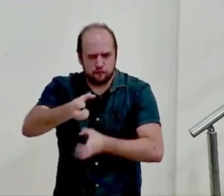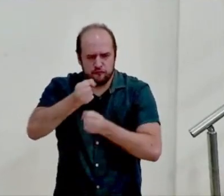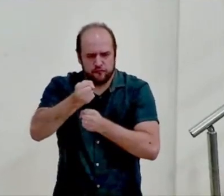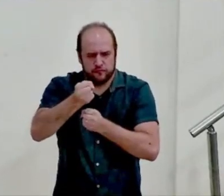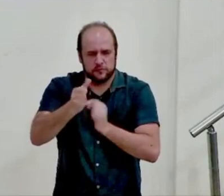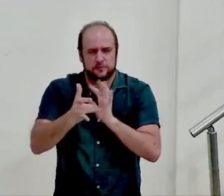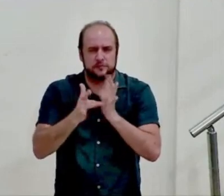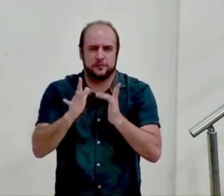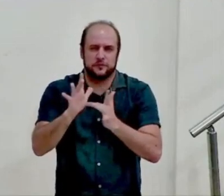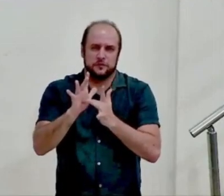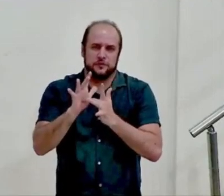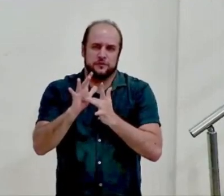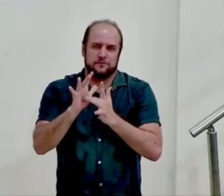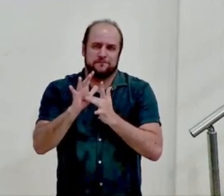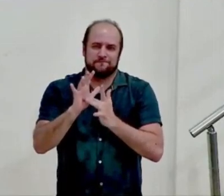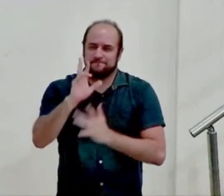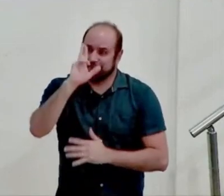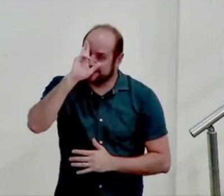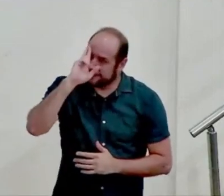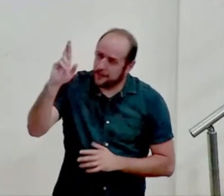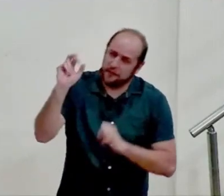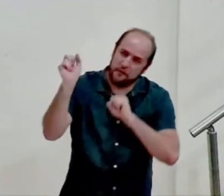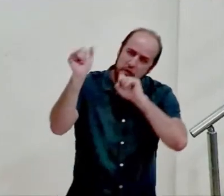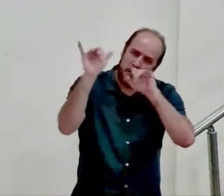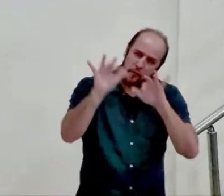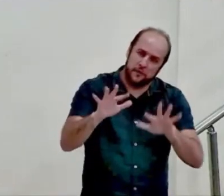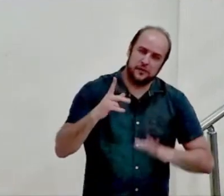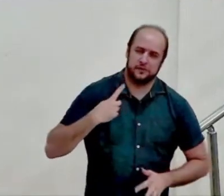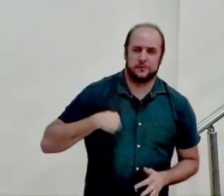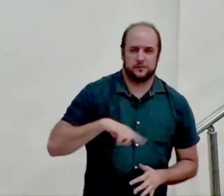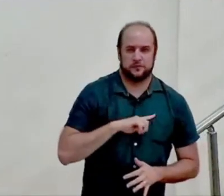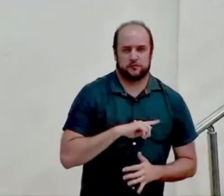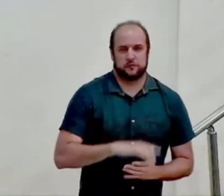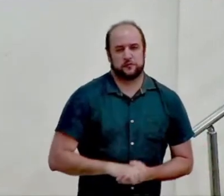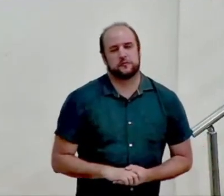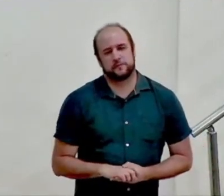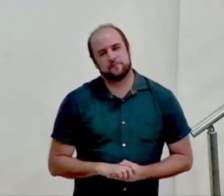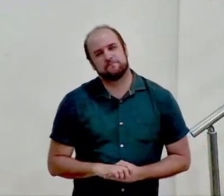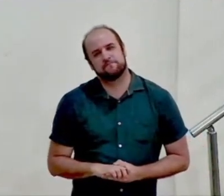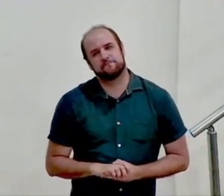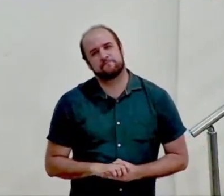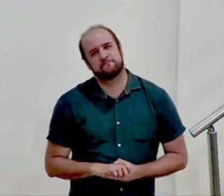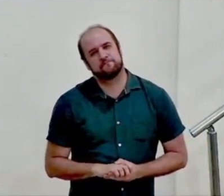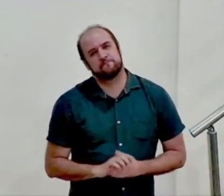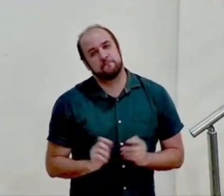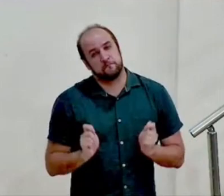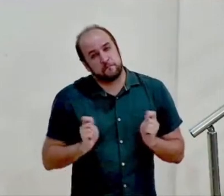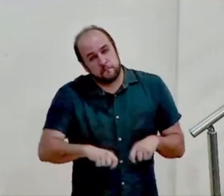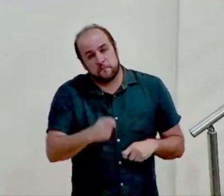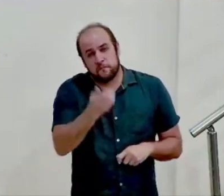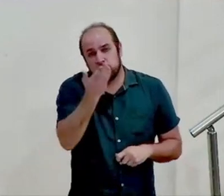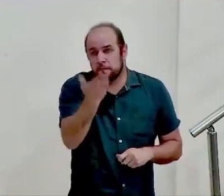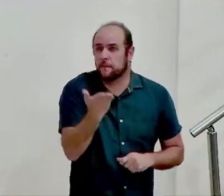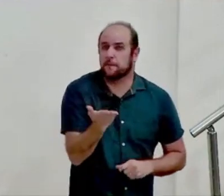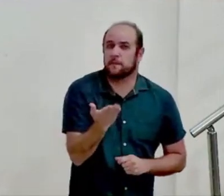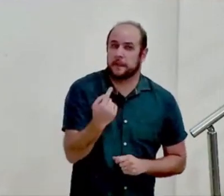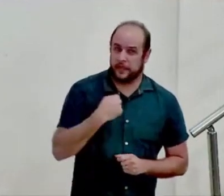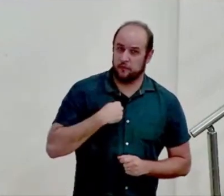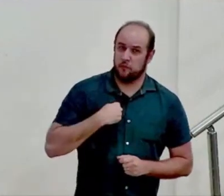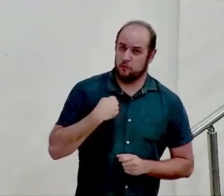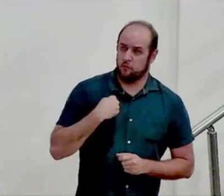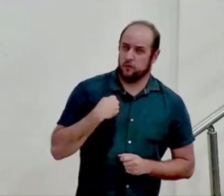que o Senhor nos abençoe meus irmãos que você seja como eu fui